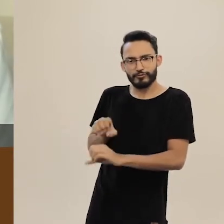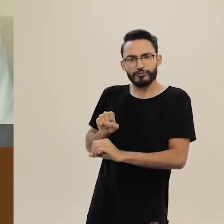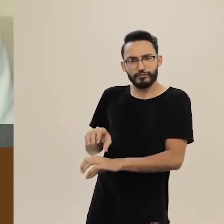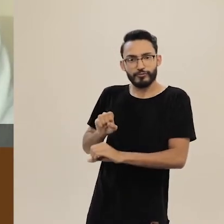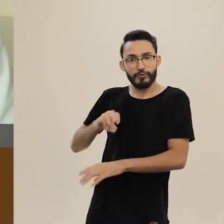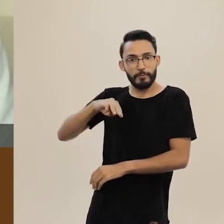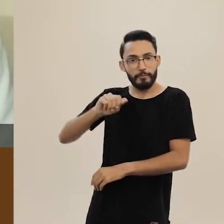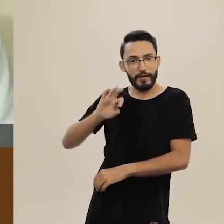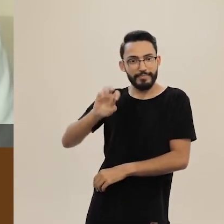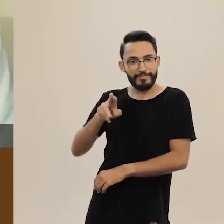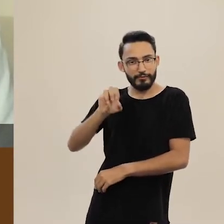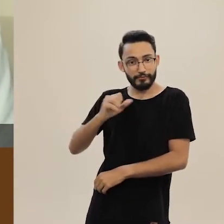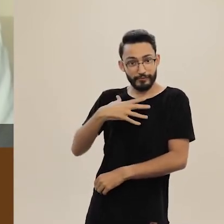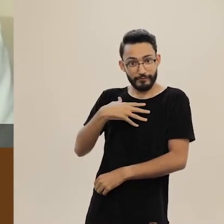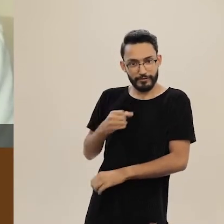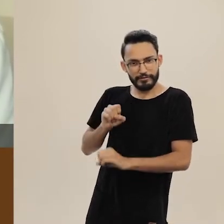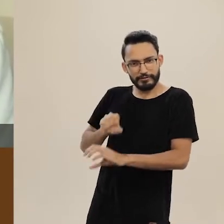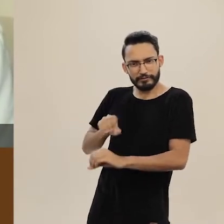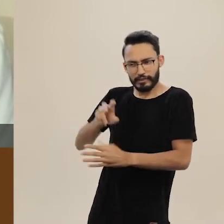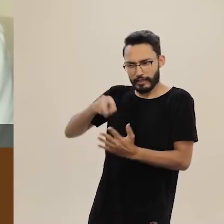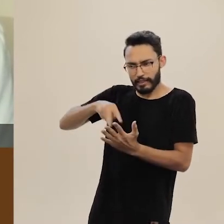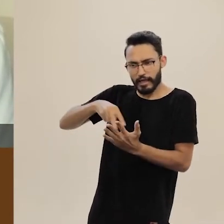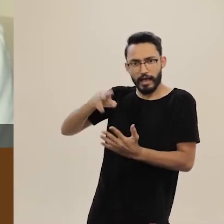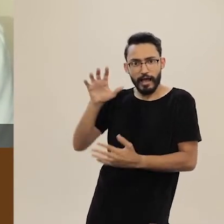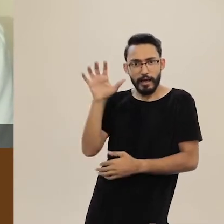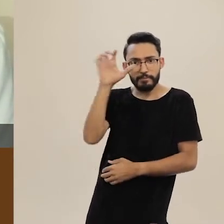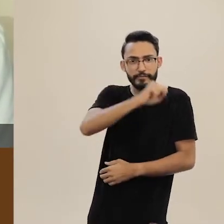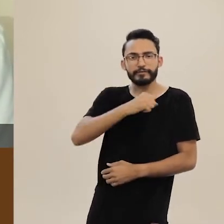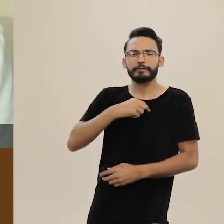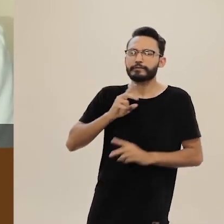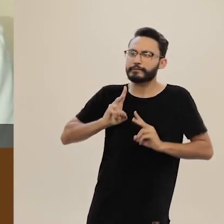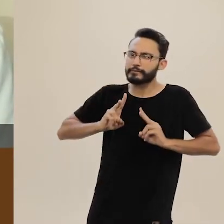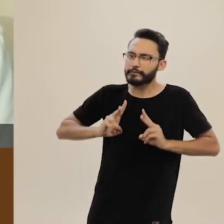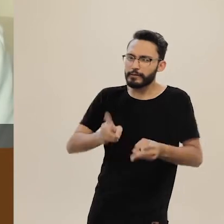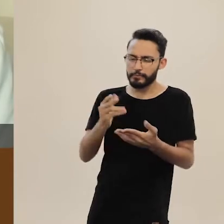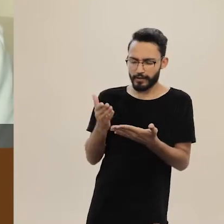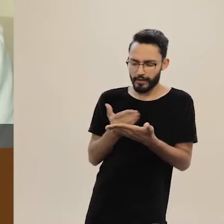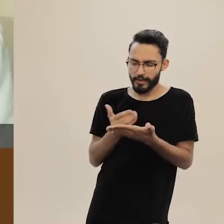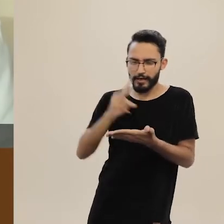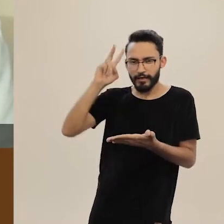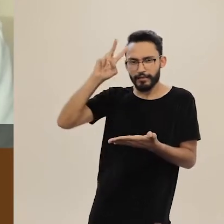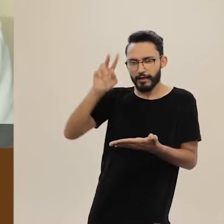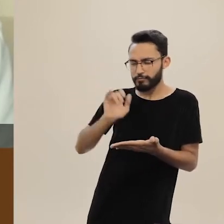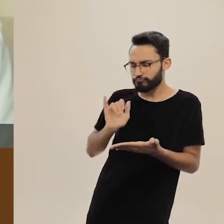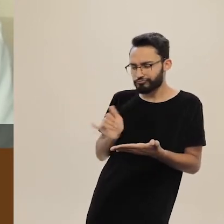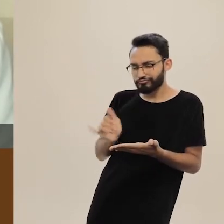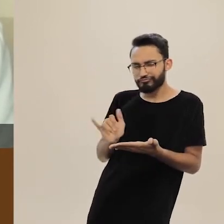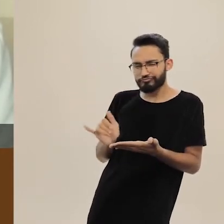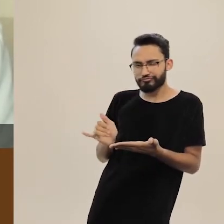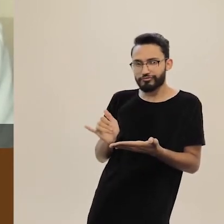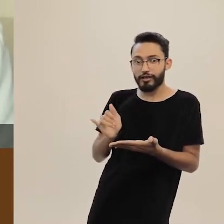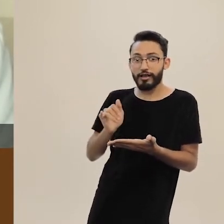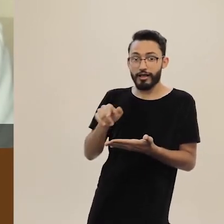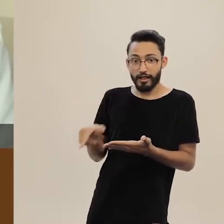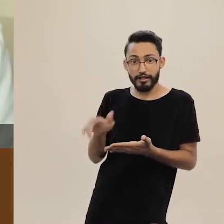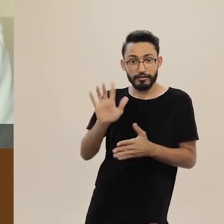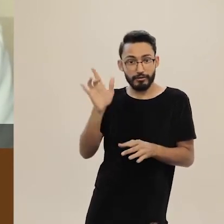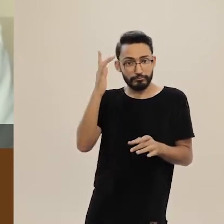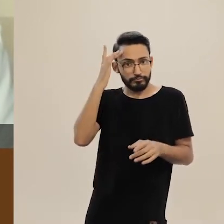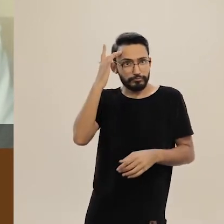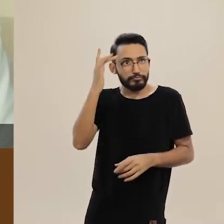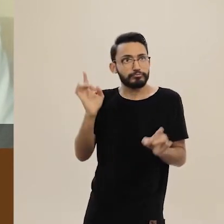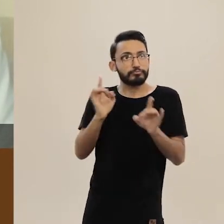Mesmo quando o Matheus aprendeu a ler, continuei com o hábito de narrar histórias para ele. O fato de já saber ler não